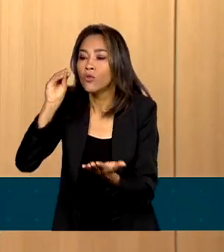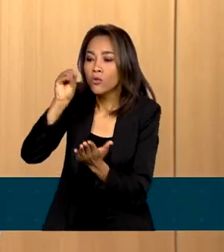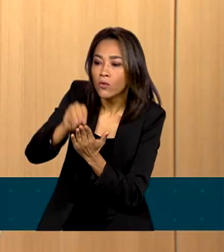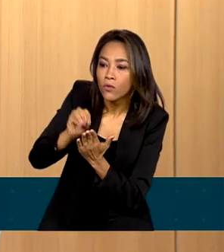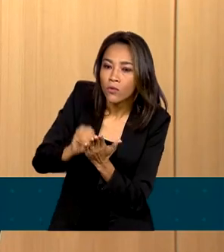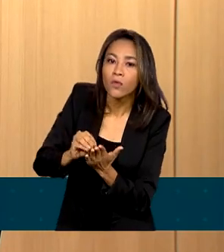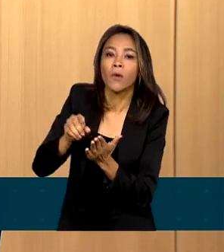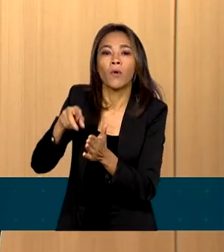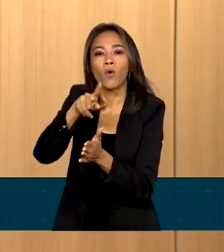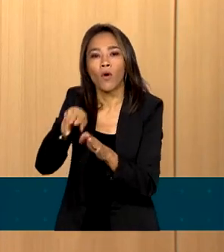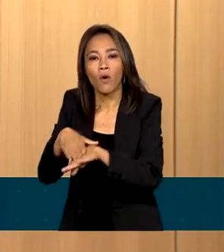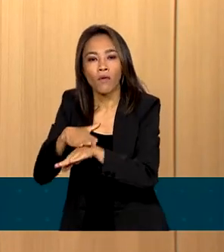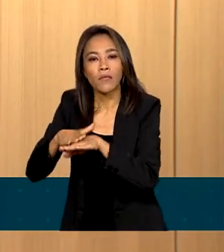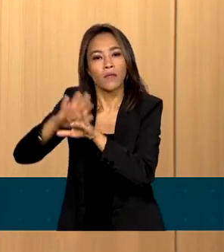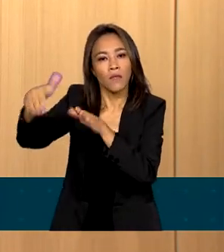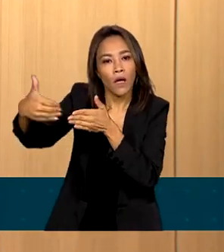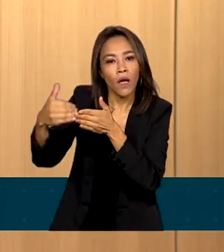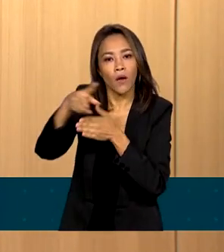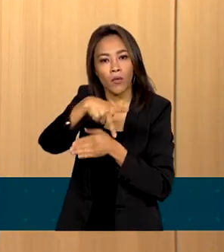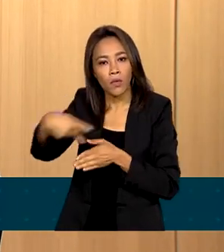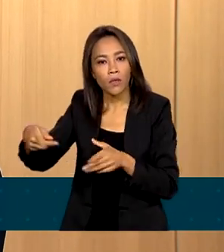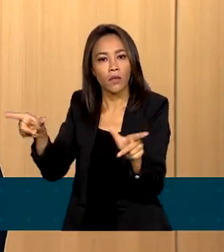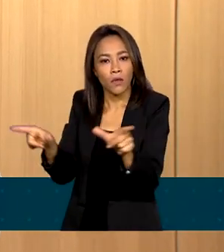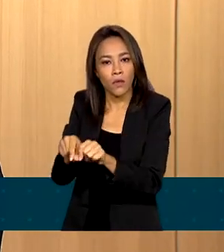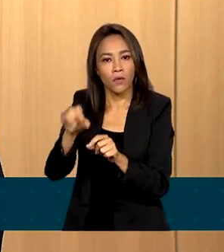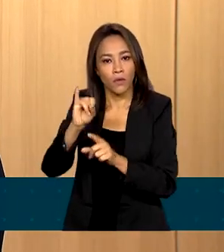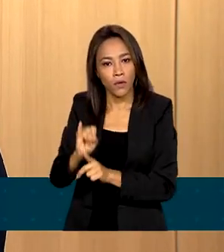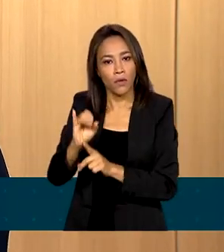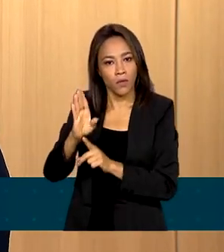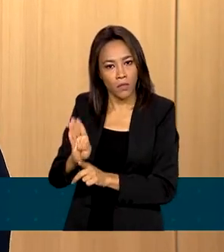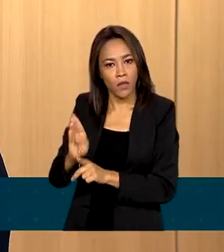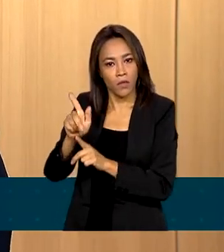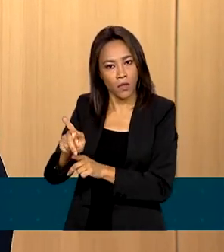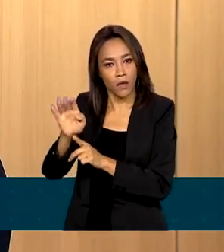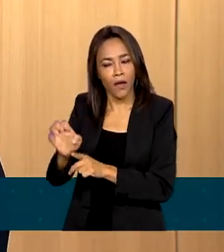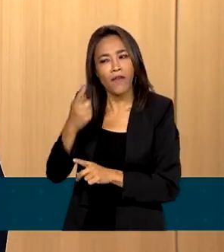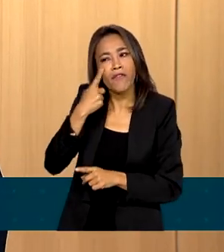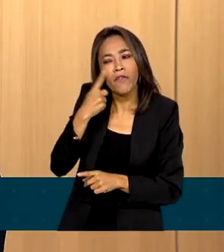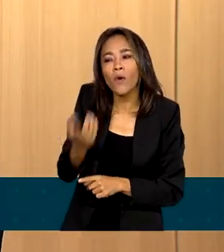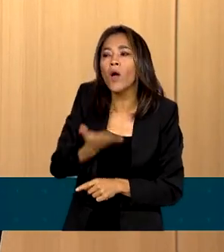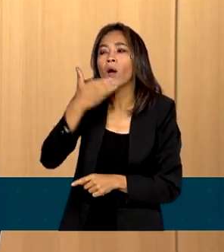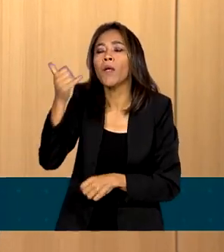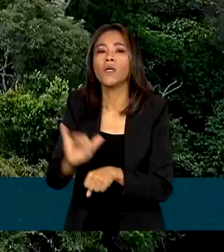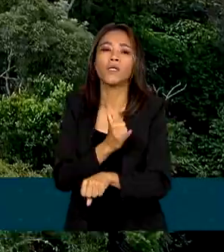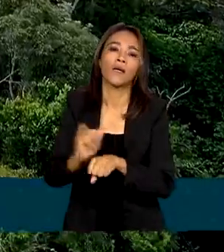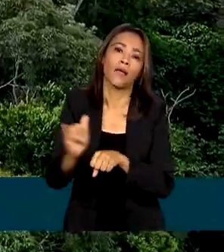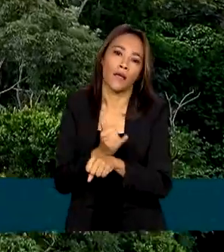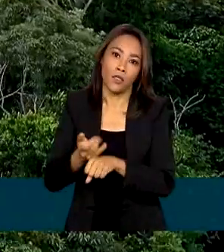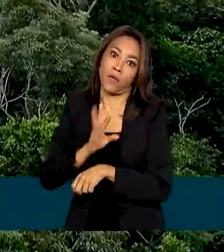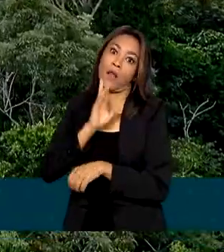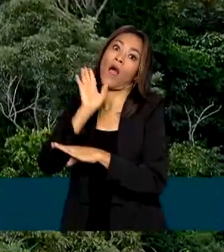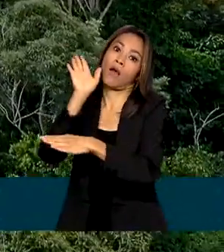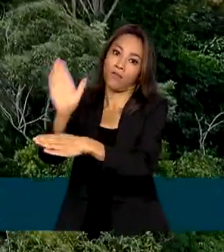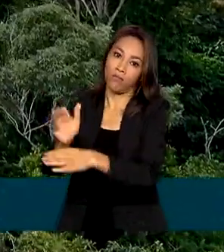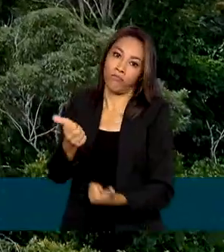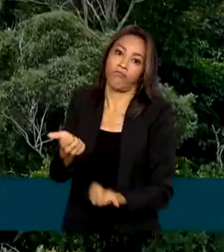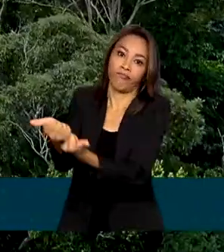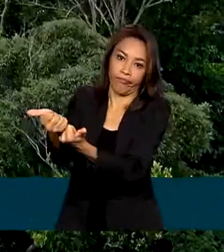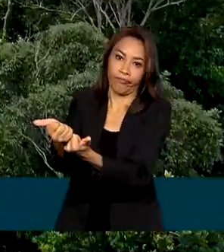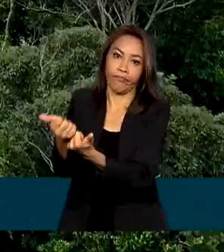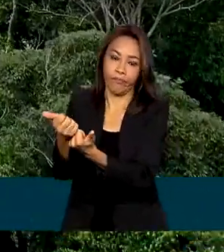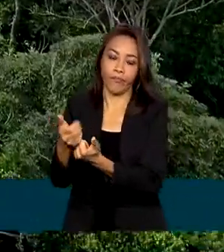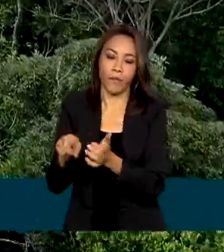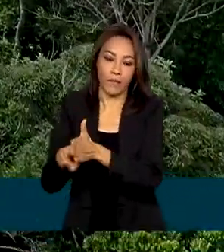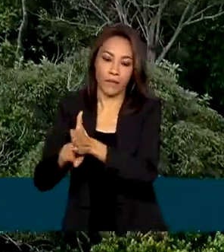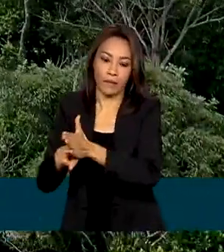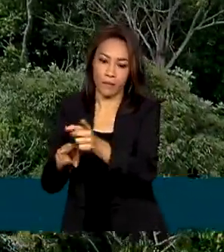presidente do IBGE, orientado pela ministra, e nós vamos ver as formas que vamos atender. A área no território Yanomami, que